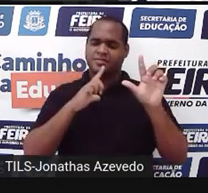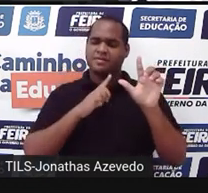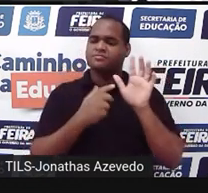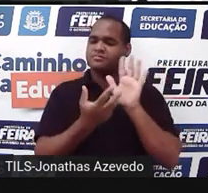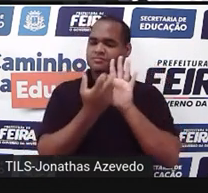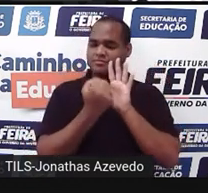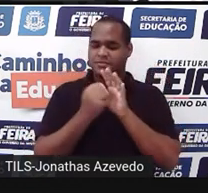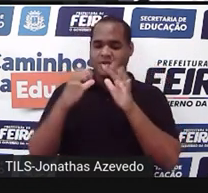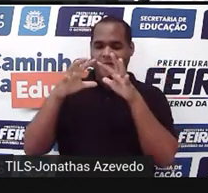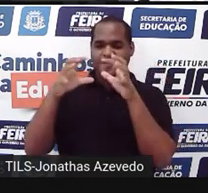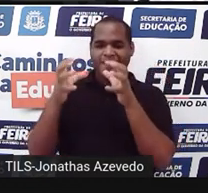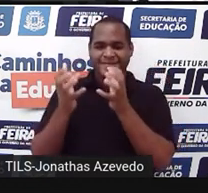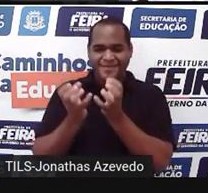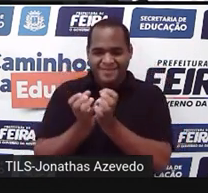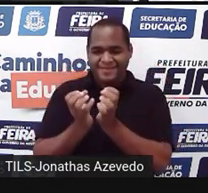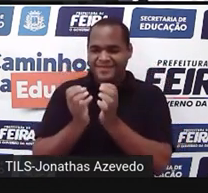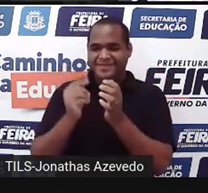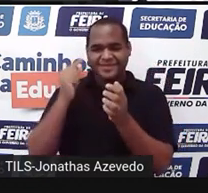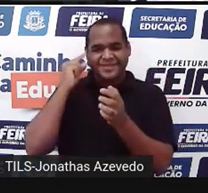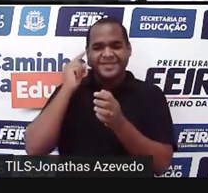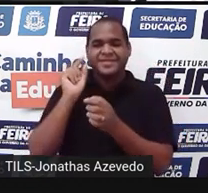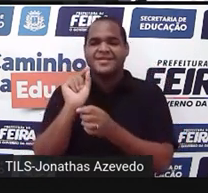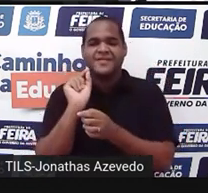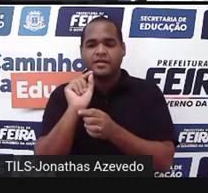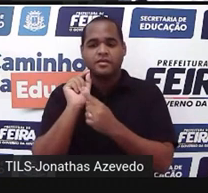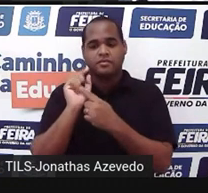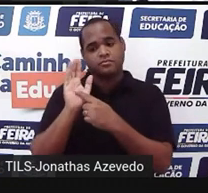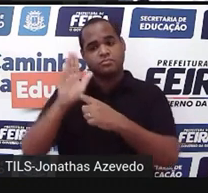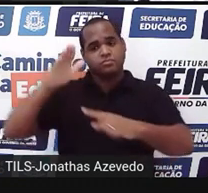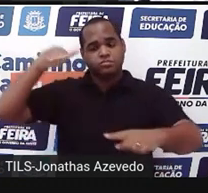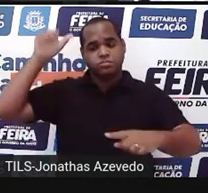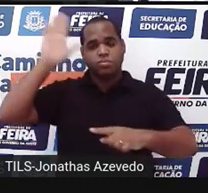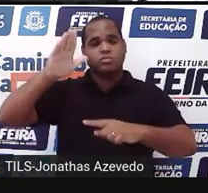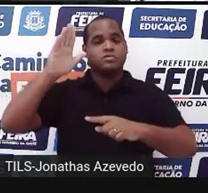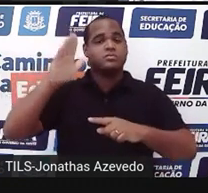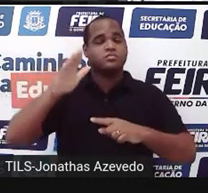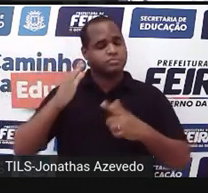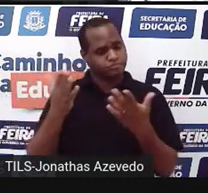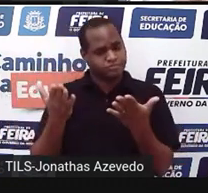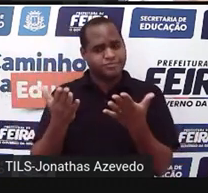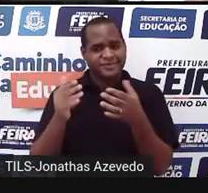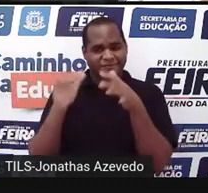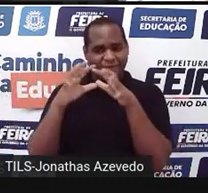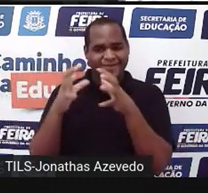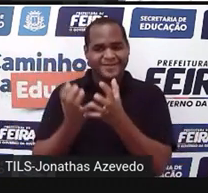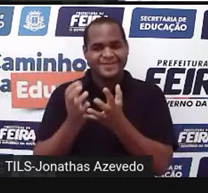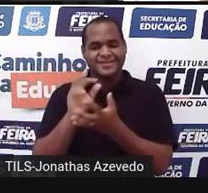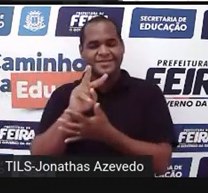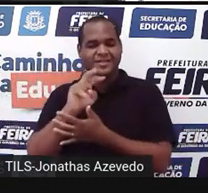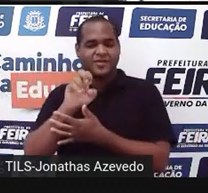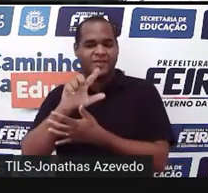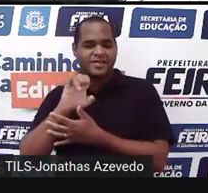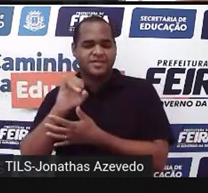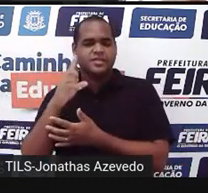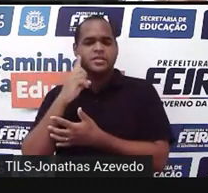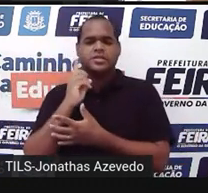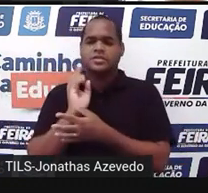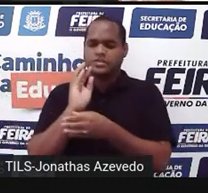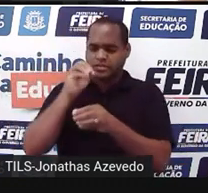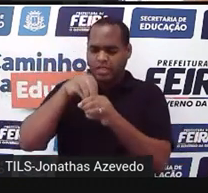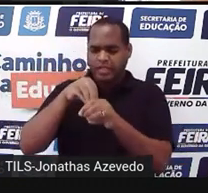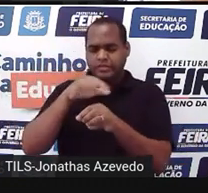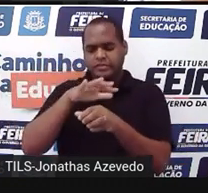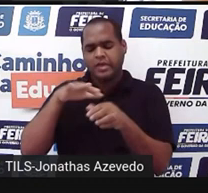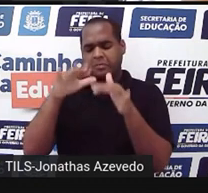de uma bola de vôleibol, né? Então, quando eu te pergunto assim, ó. Quanto de espaço interno tem